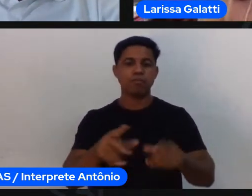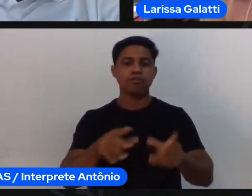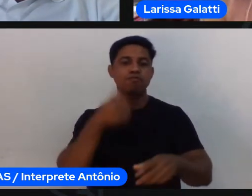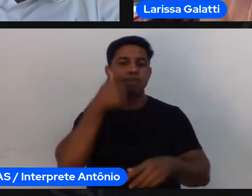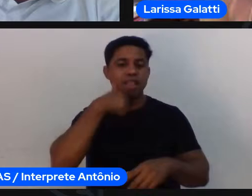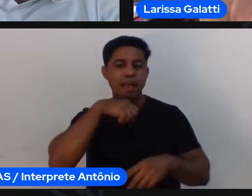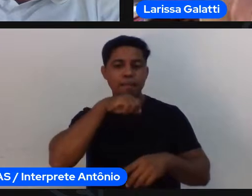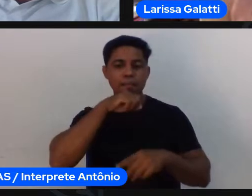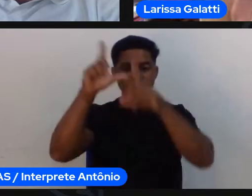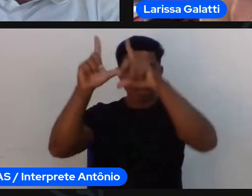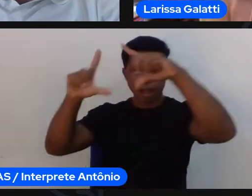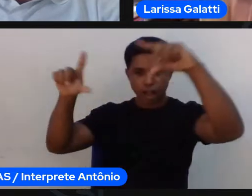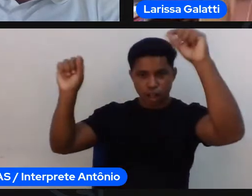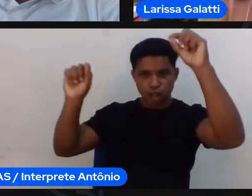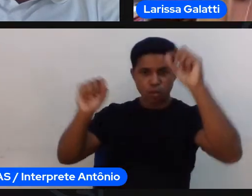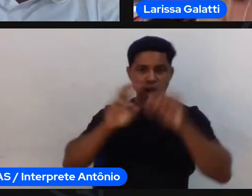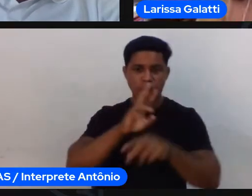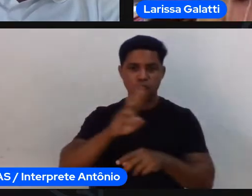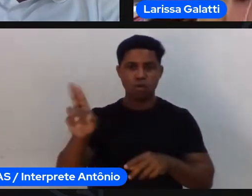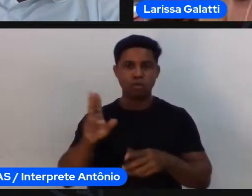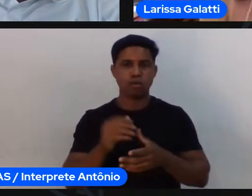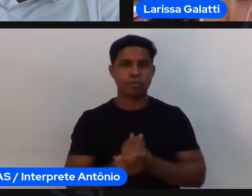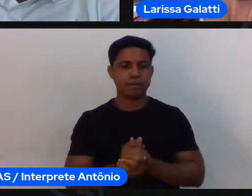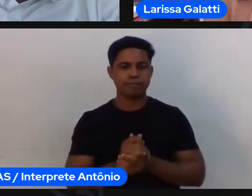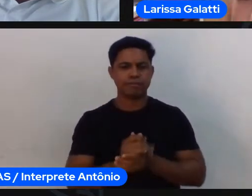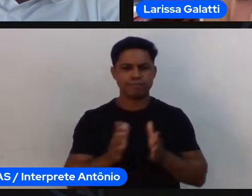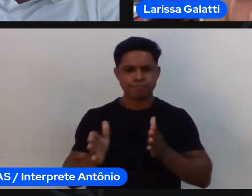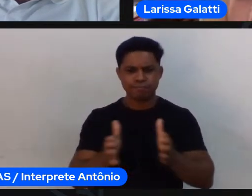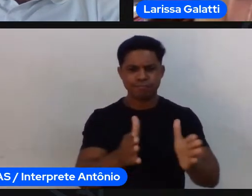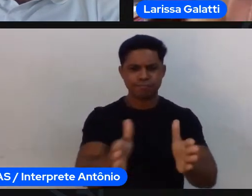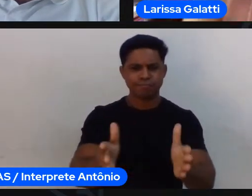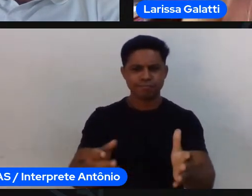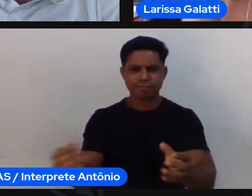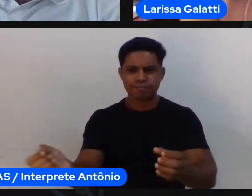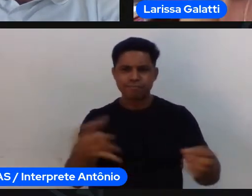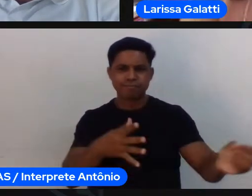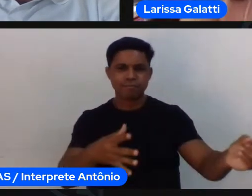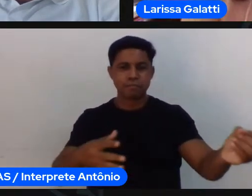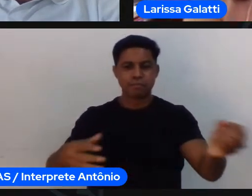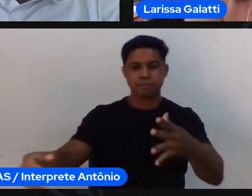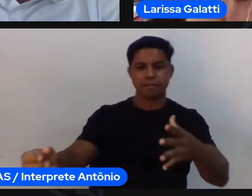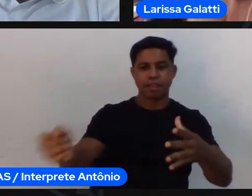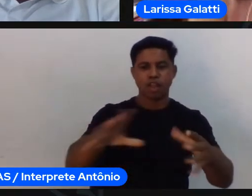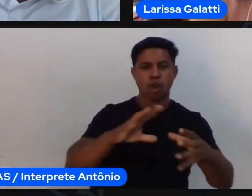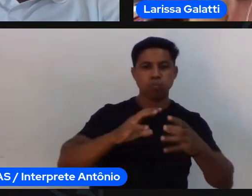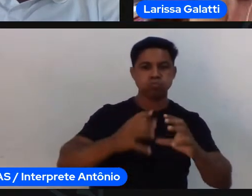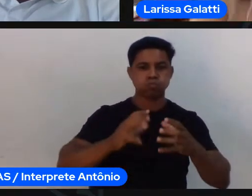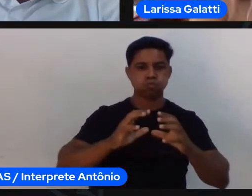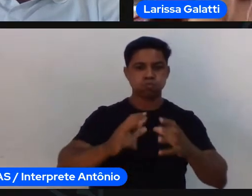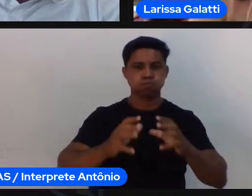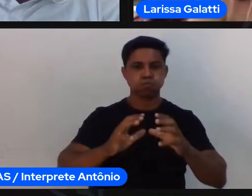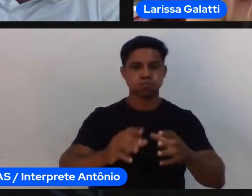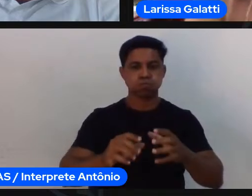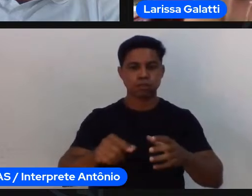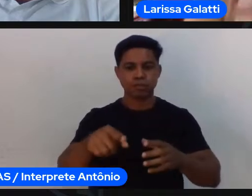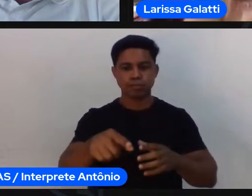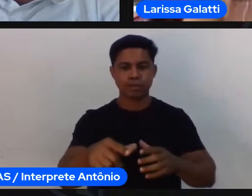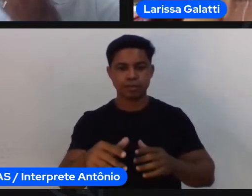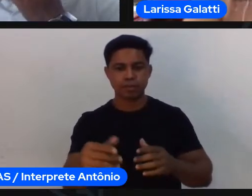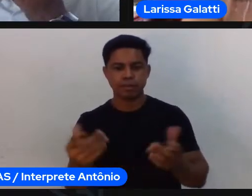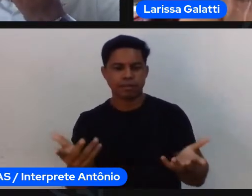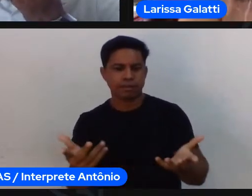corredor alguém que quer me pegar e eu quero passar livre pro outro lado então a partir do mamãe da rua a gente desenhou aqui uma uma